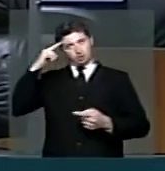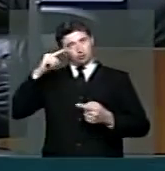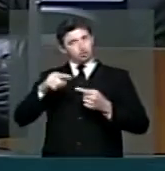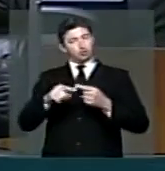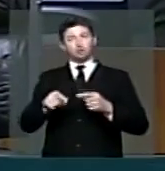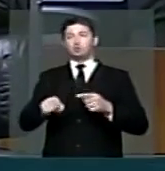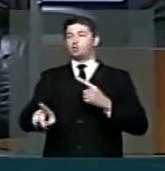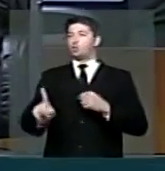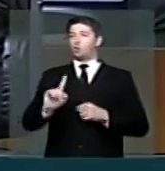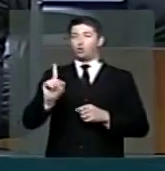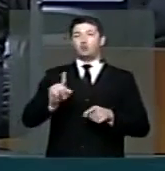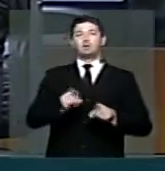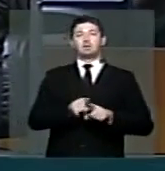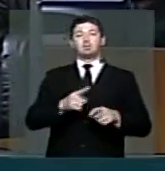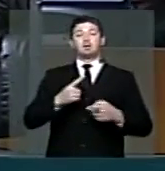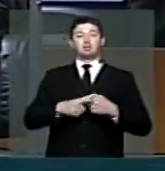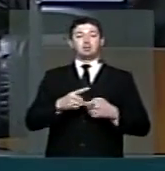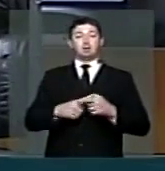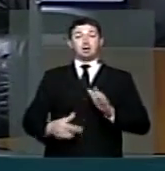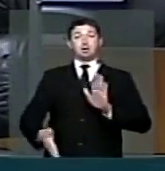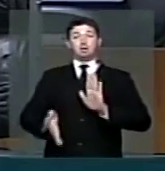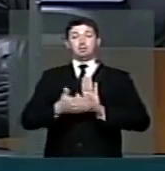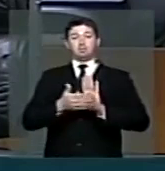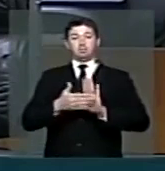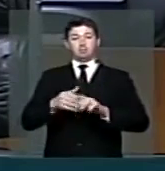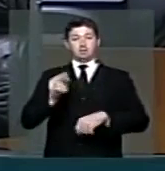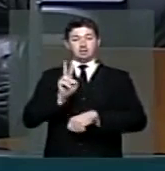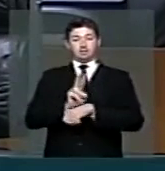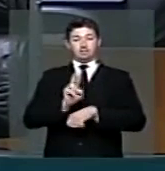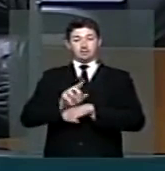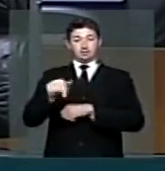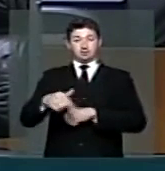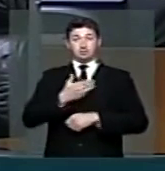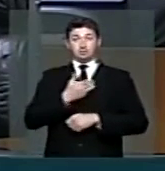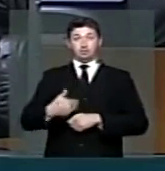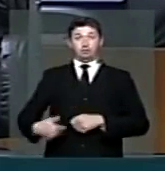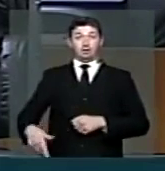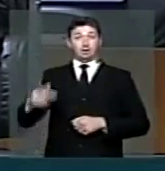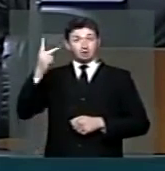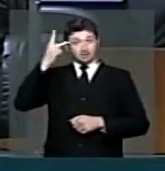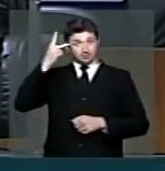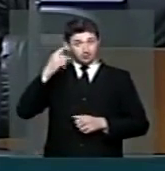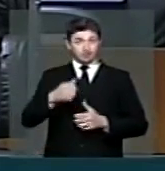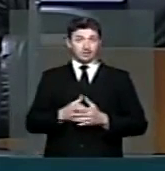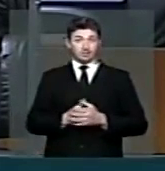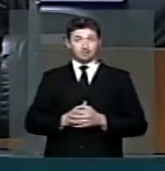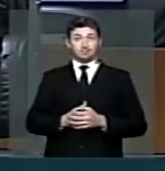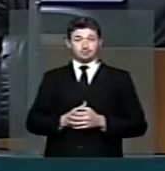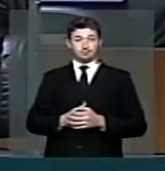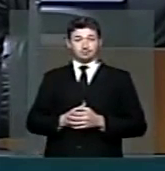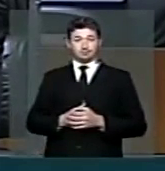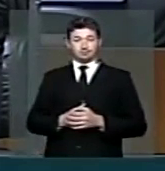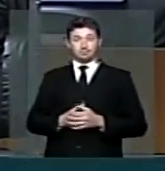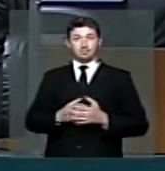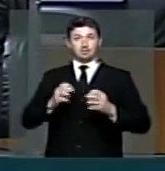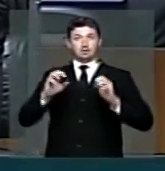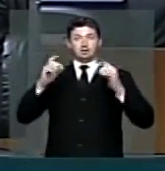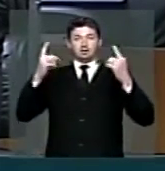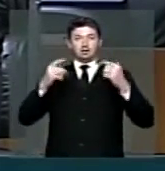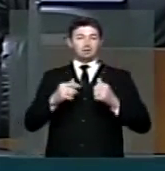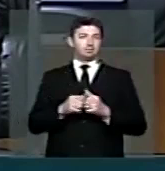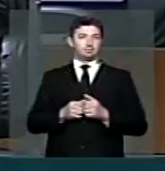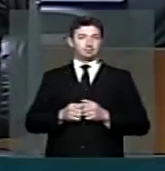sua posição em relação à proposta que foi defendida aqui pelo governador de São Paulo. Nitidamente,